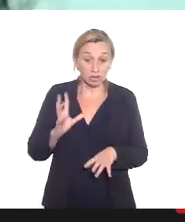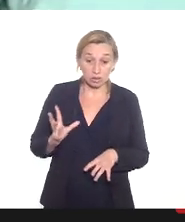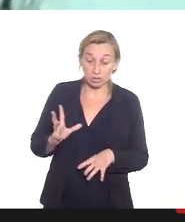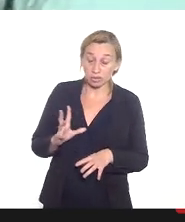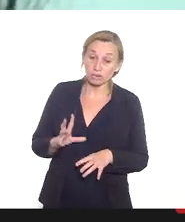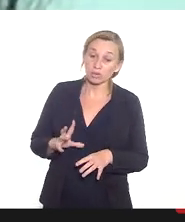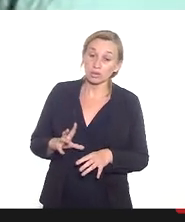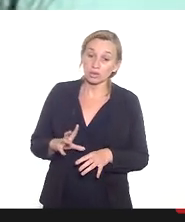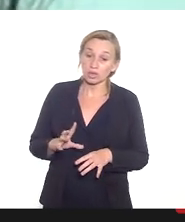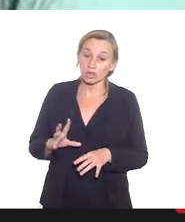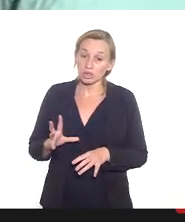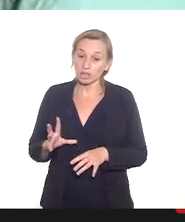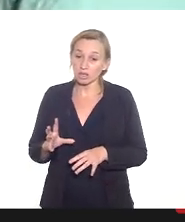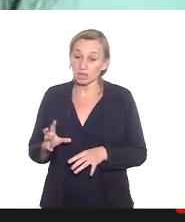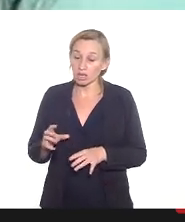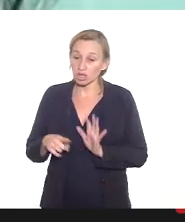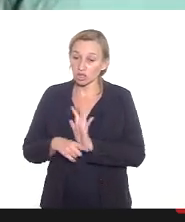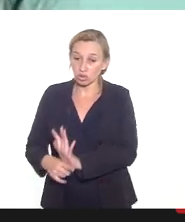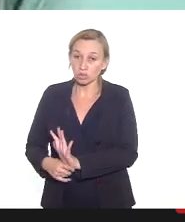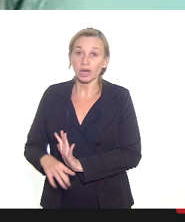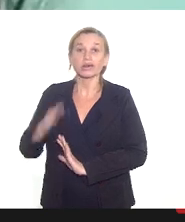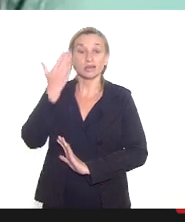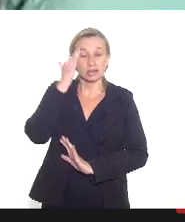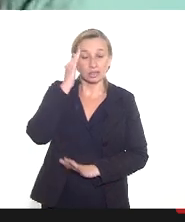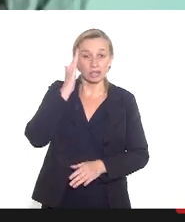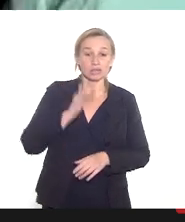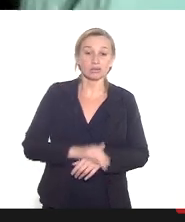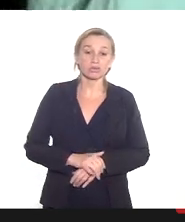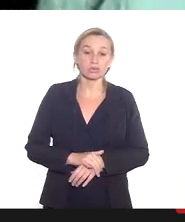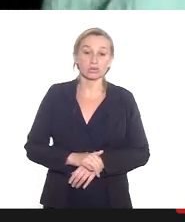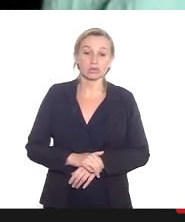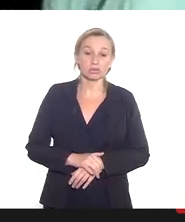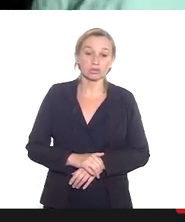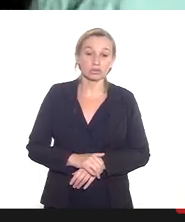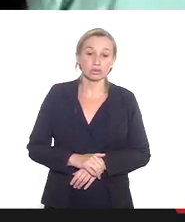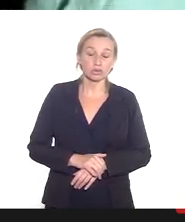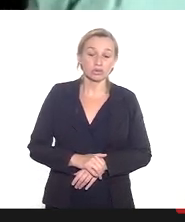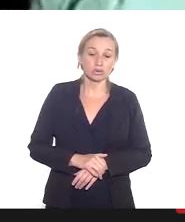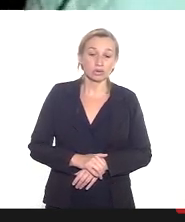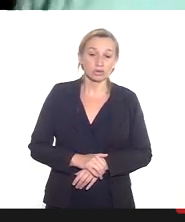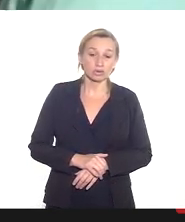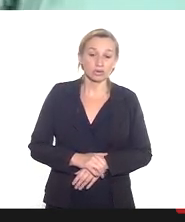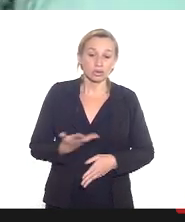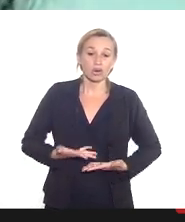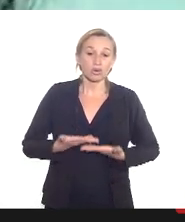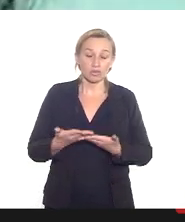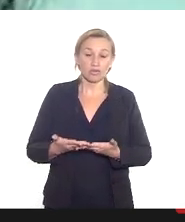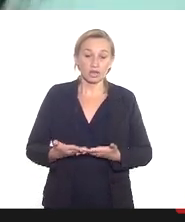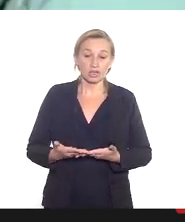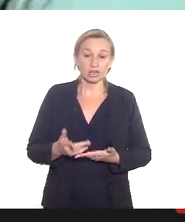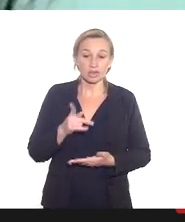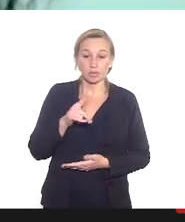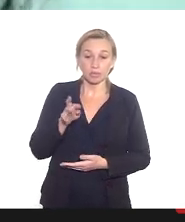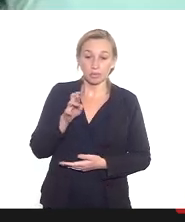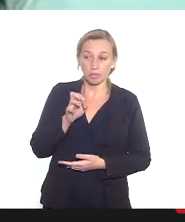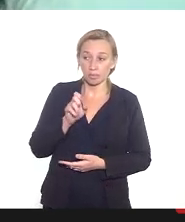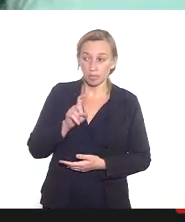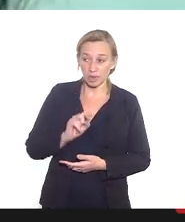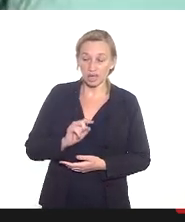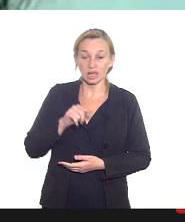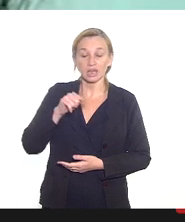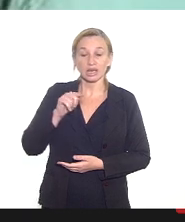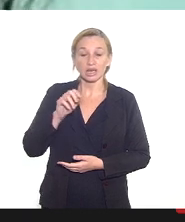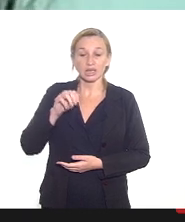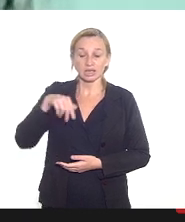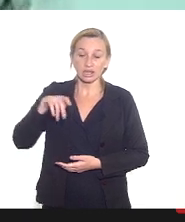entendendo que a a a oferta de pré-natal da rede né